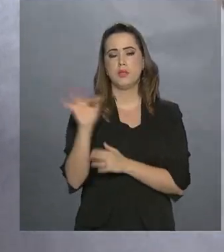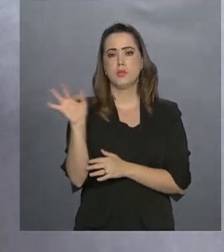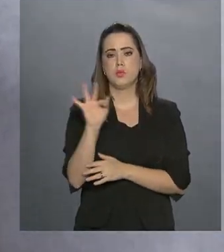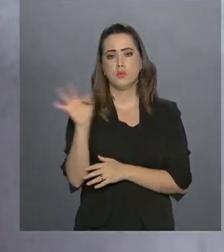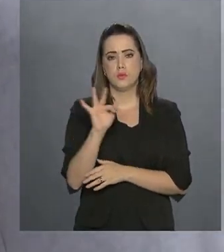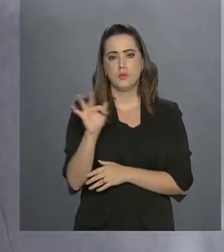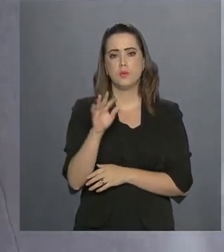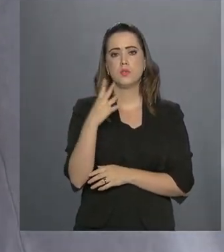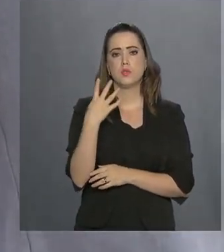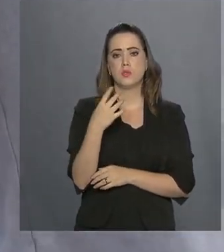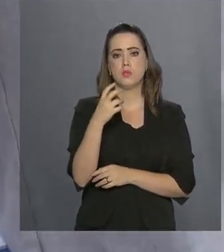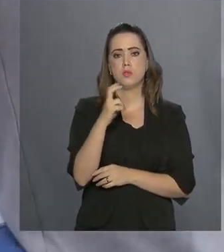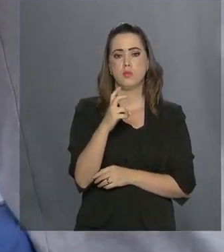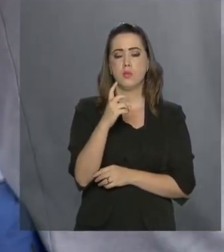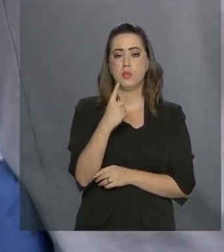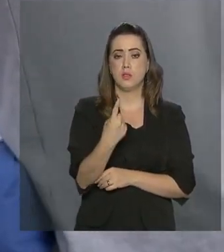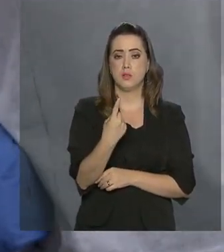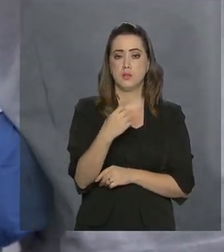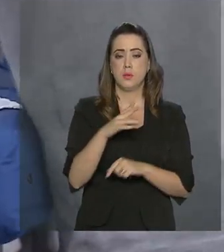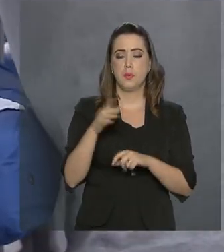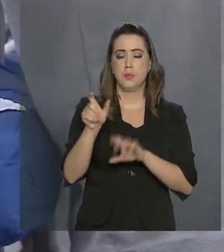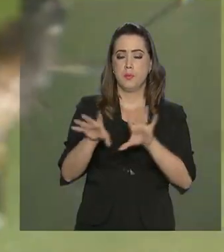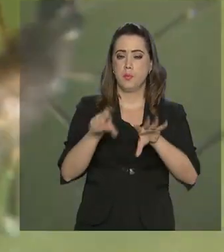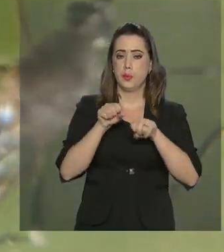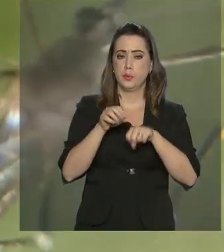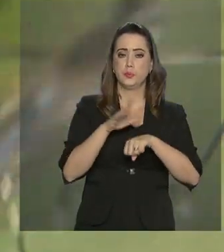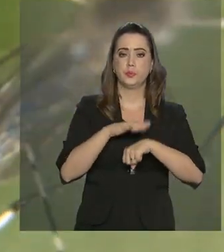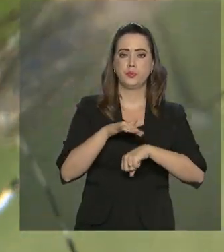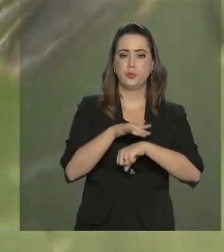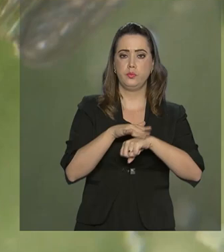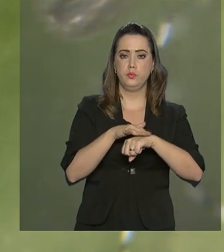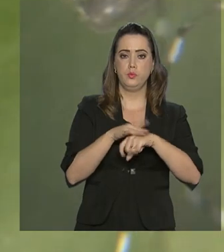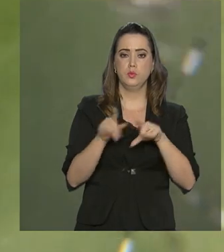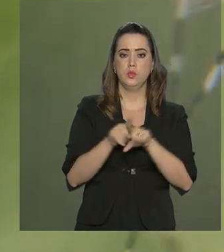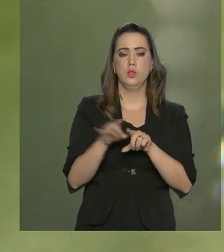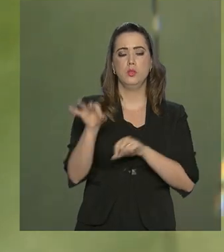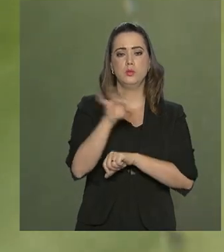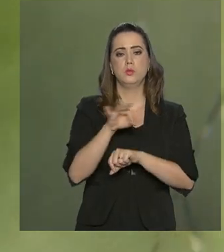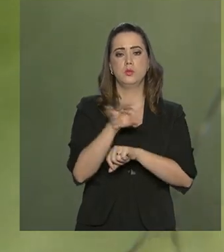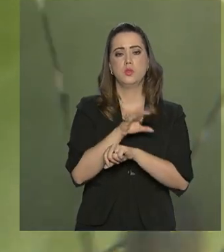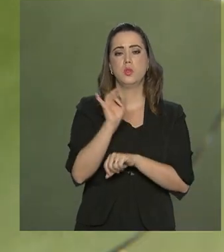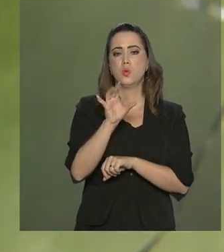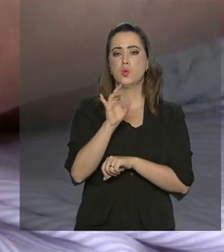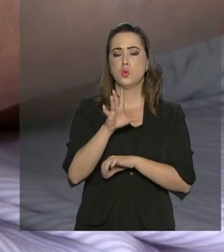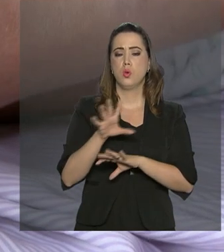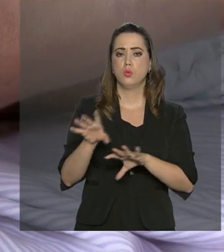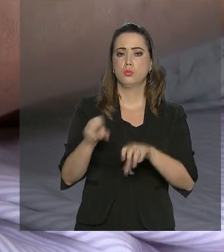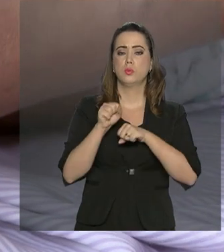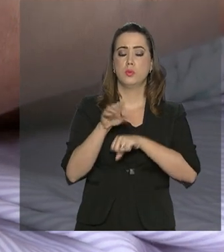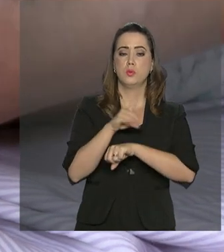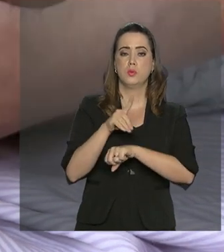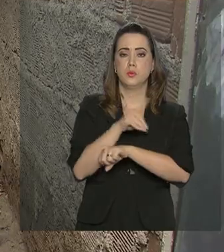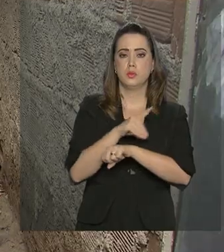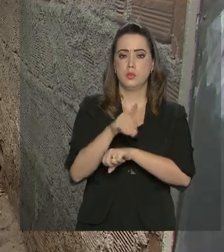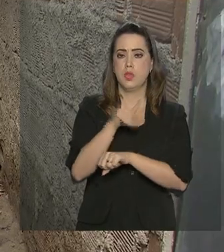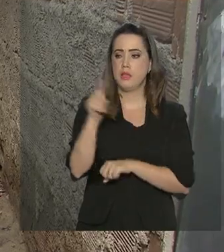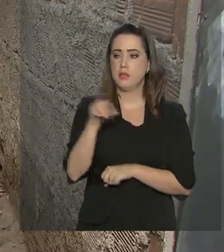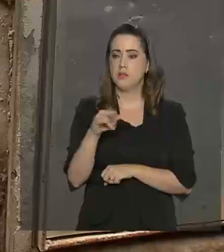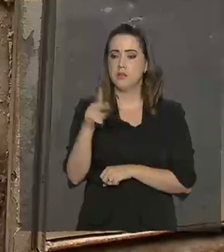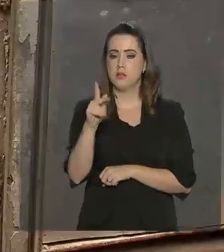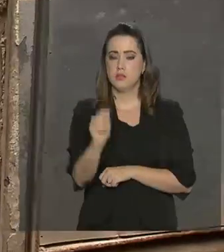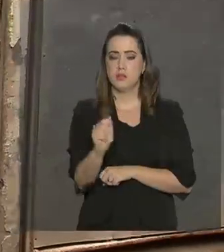451 infecções. E o Aedes aegypti não transmite só a dengue. A zika e a